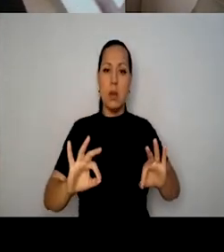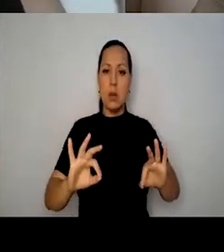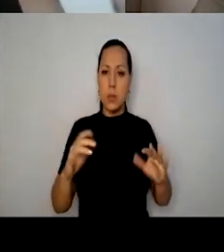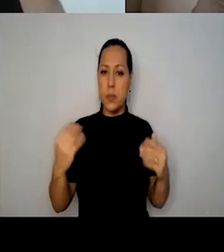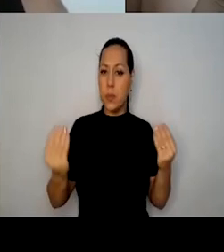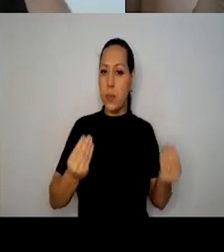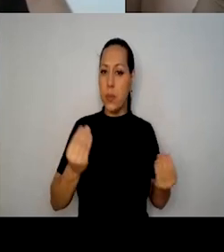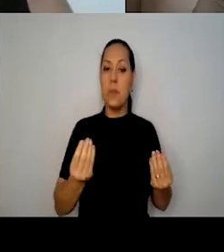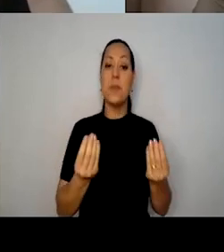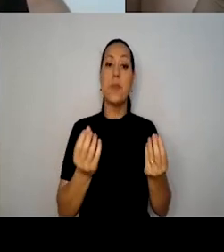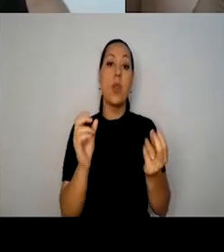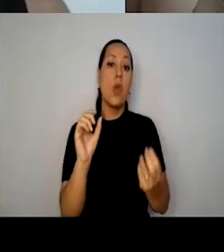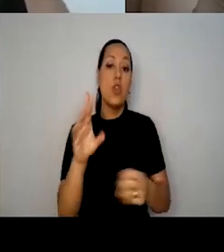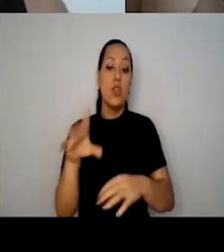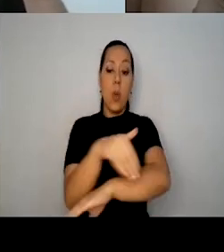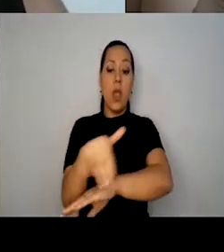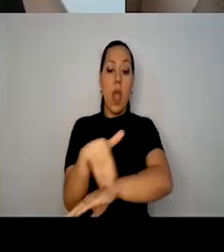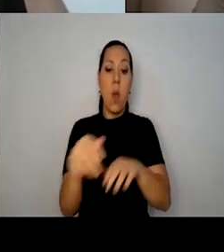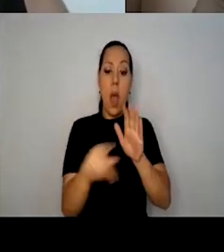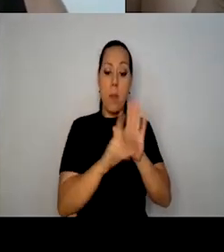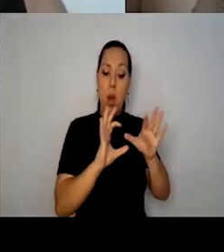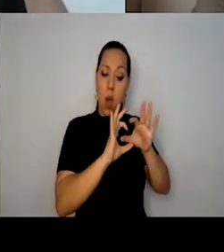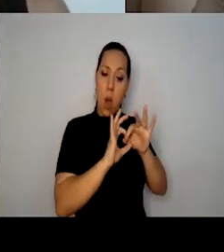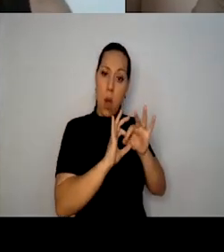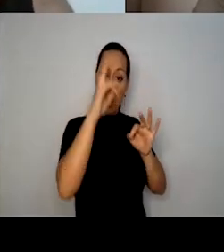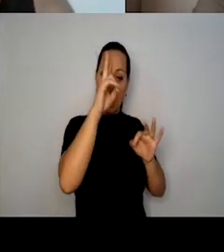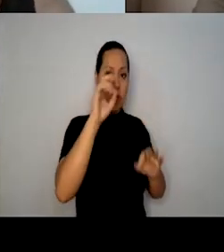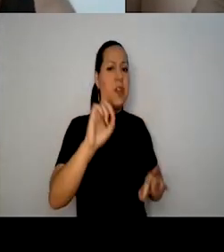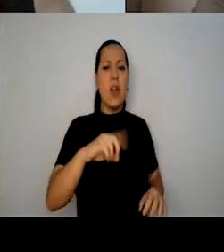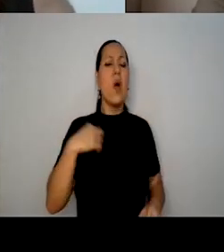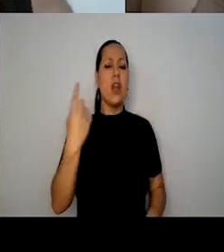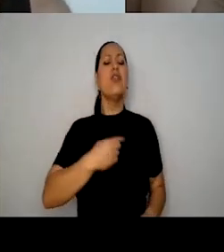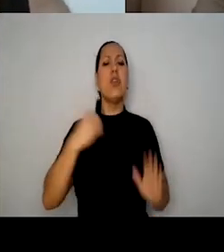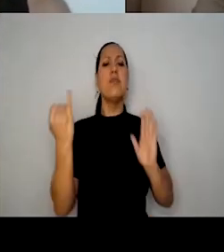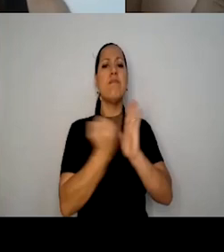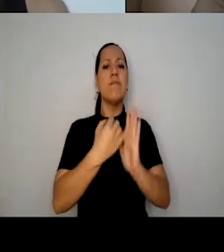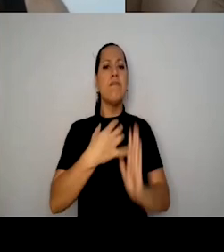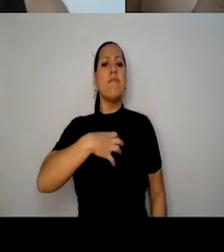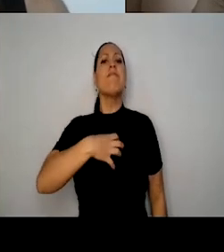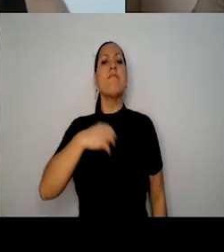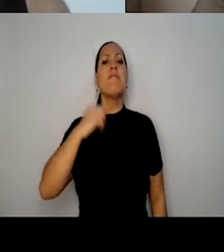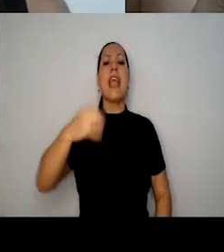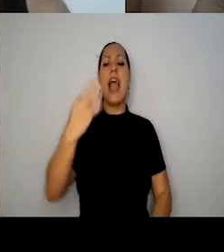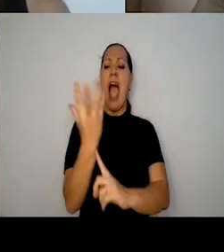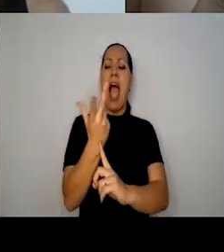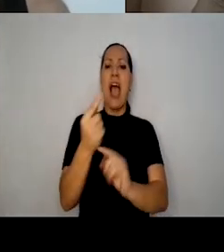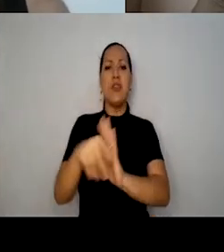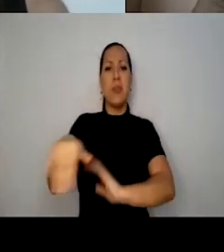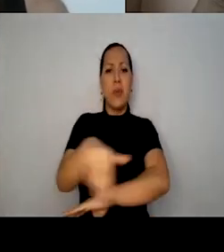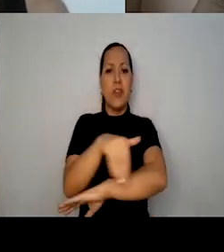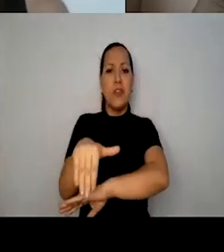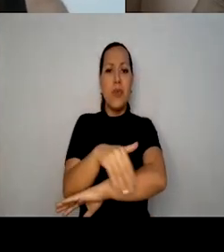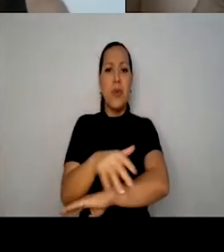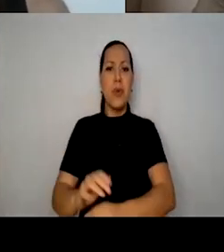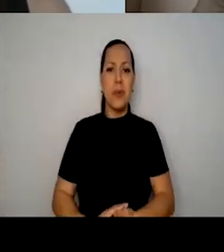foi esse histórico nosso, mas que a gente se identifica mesmo com esse lugar. Tem algo que é você construir